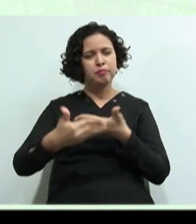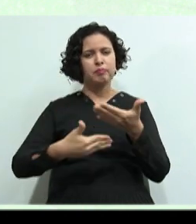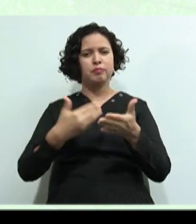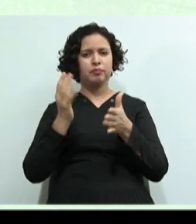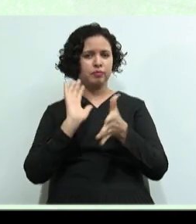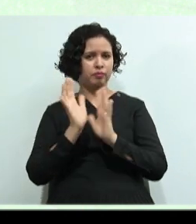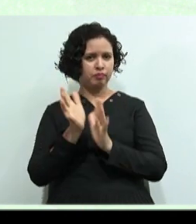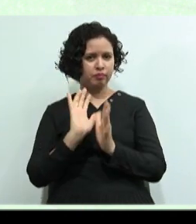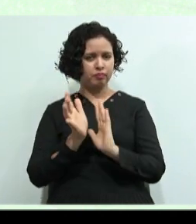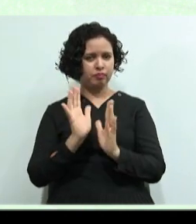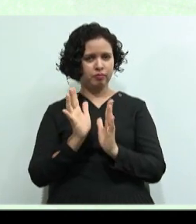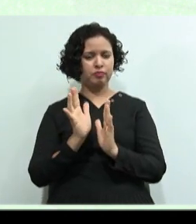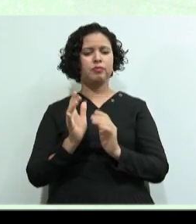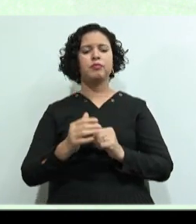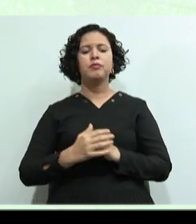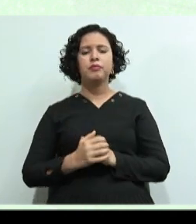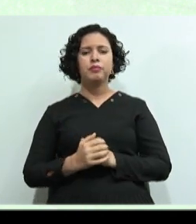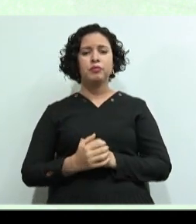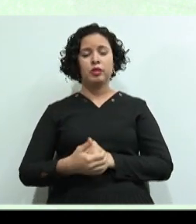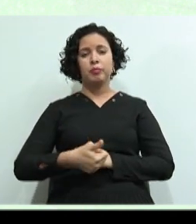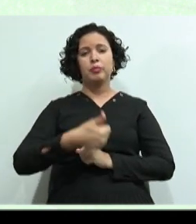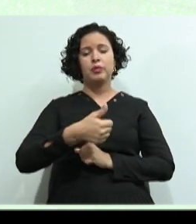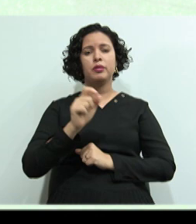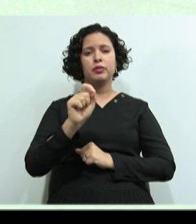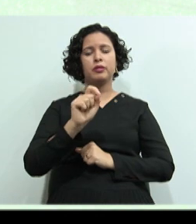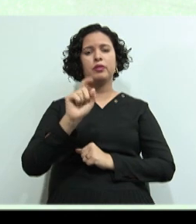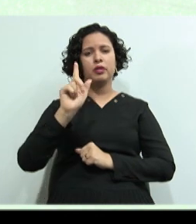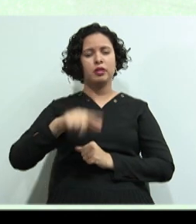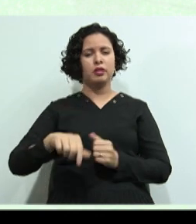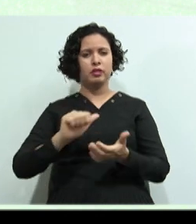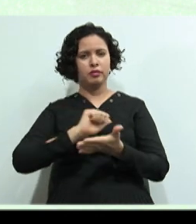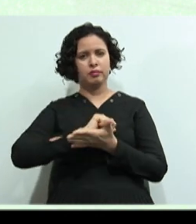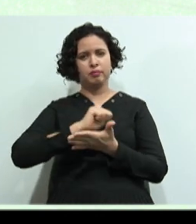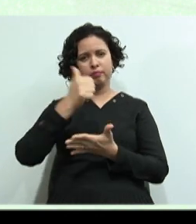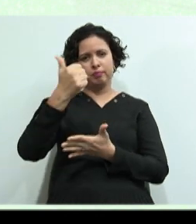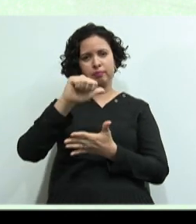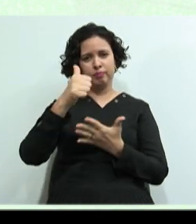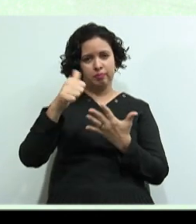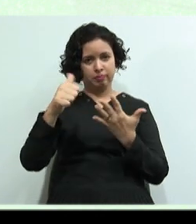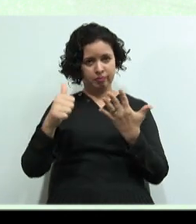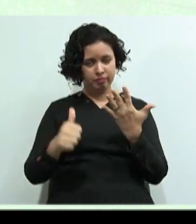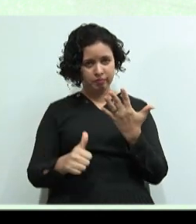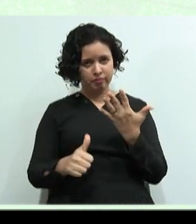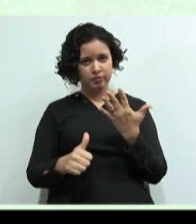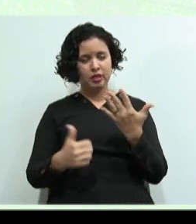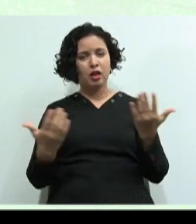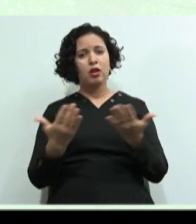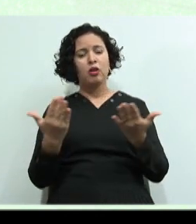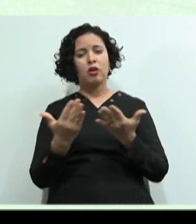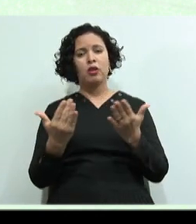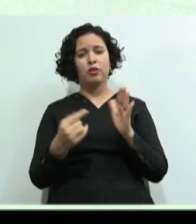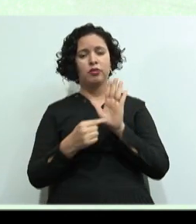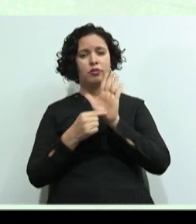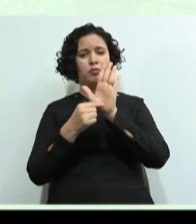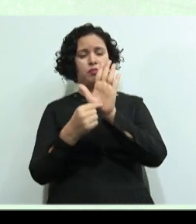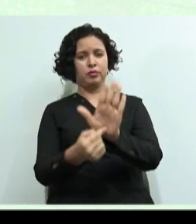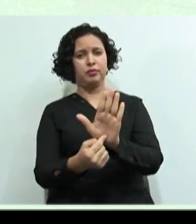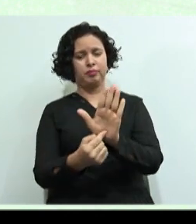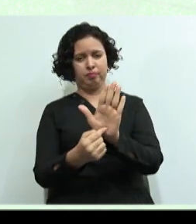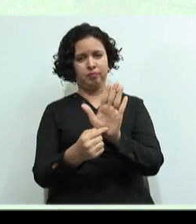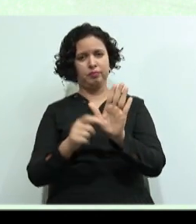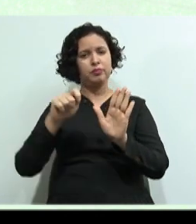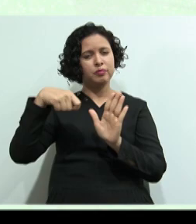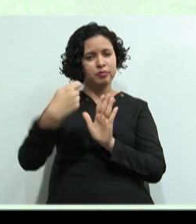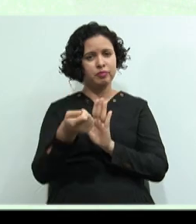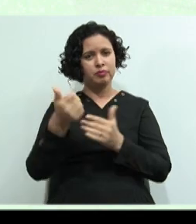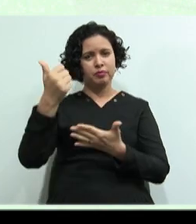Primeira coisa Que nós iremos ver Serão os parâmetros Da língua de sinais Eu vou mostrar aqui Para vocês O sinal de parâmetros